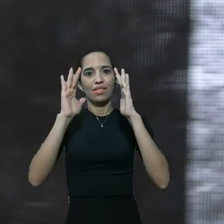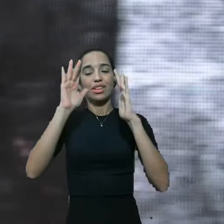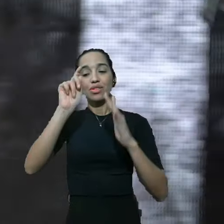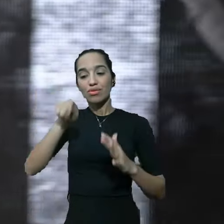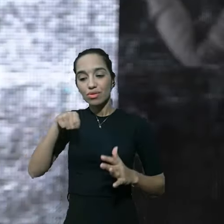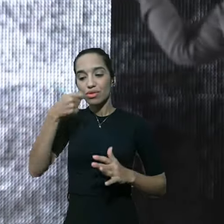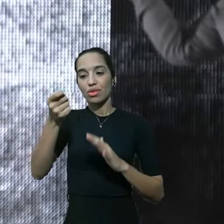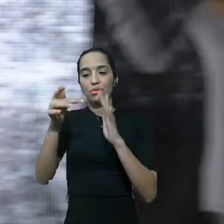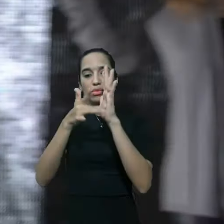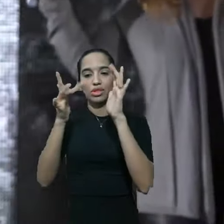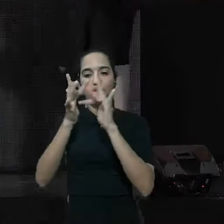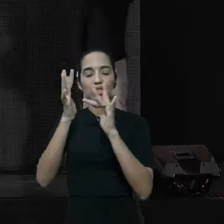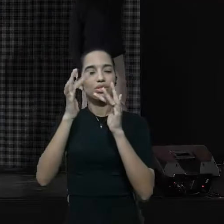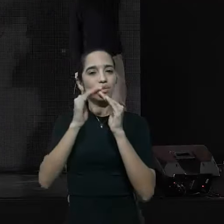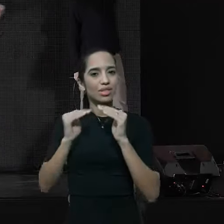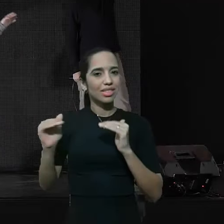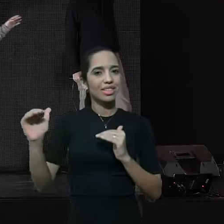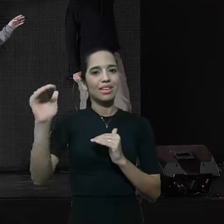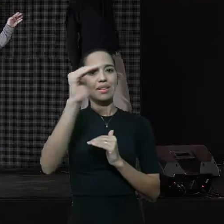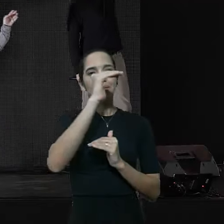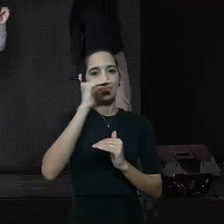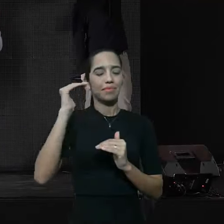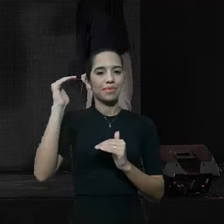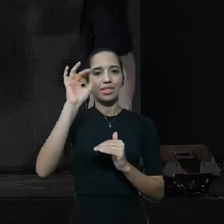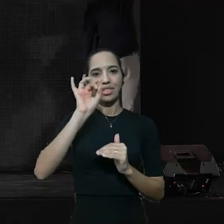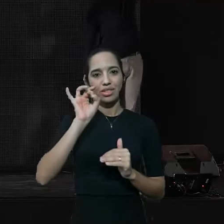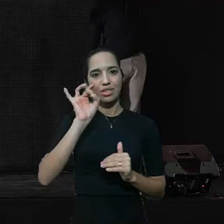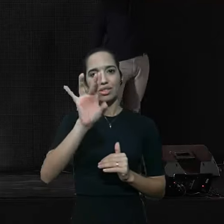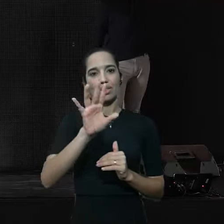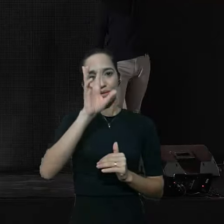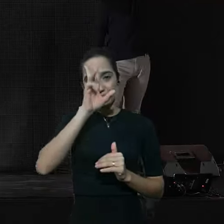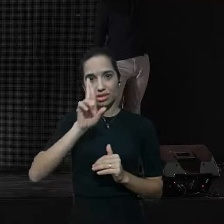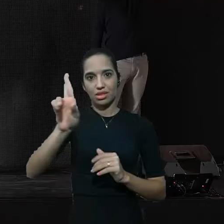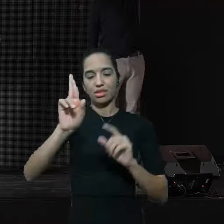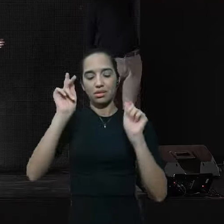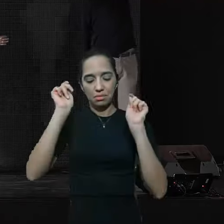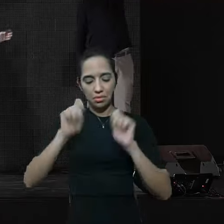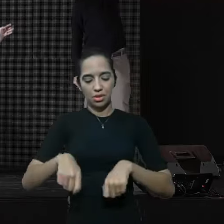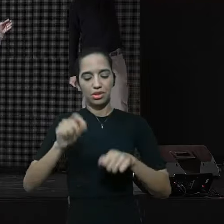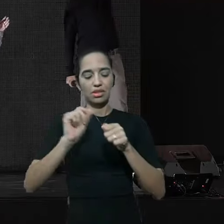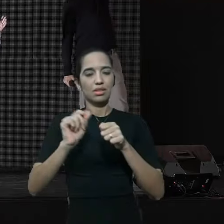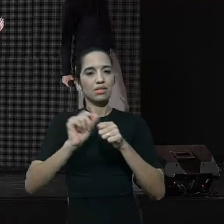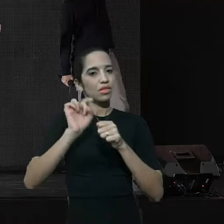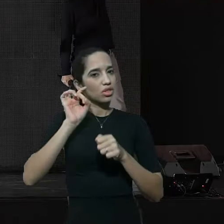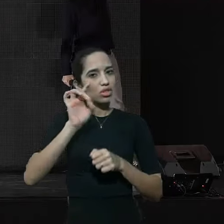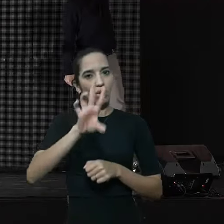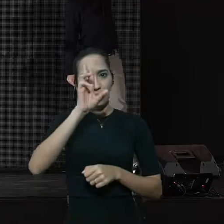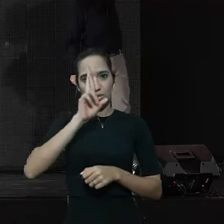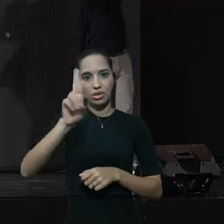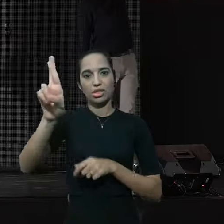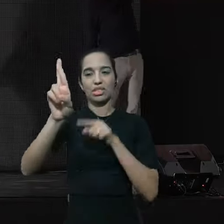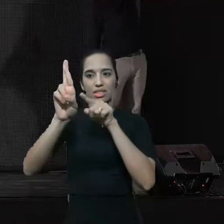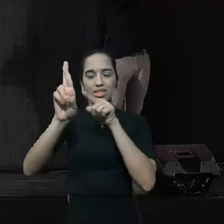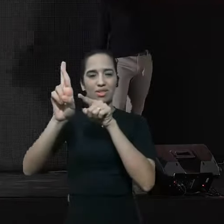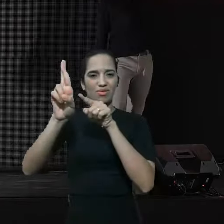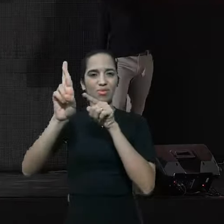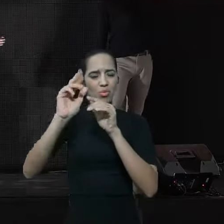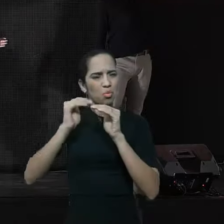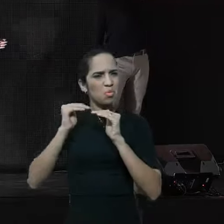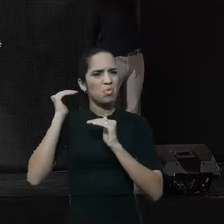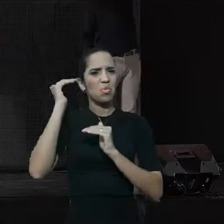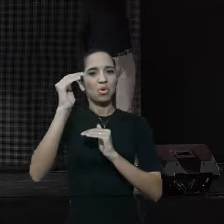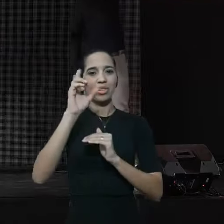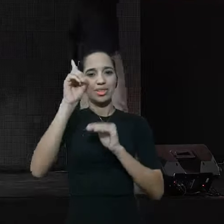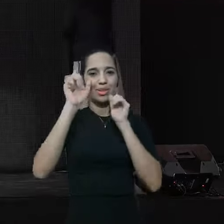que está acima de todo nome só Ele pode fazer só Ele é Senhor que